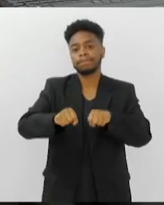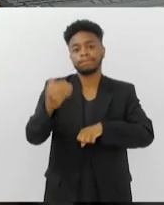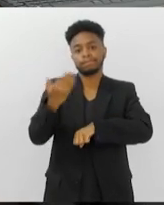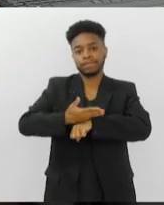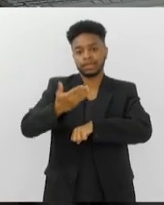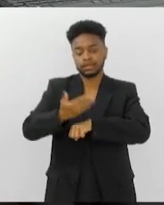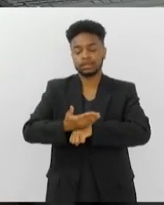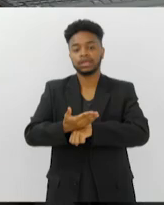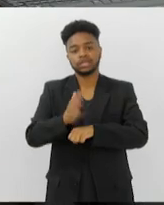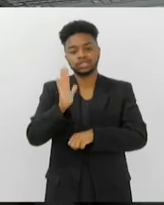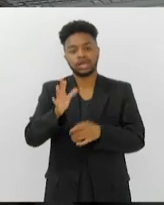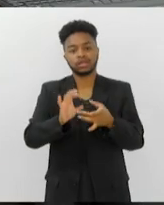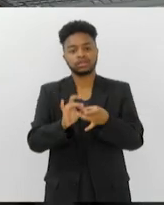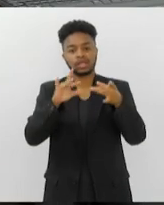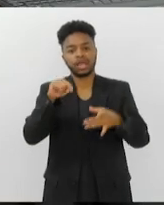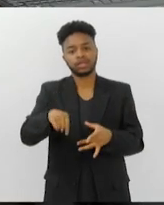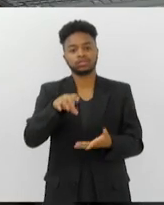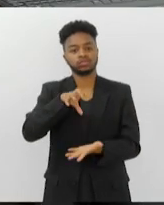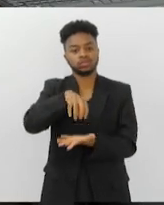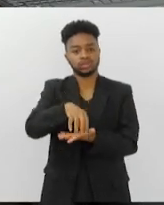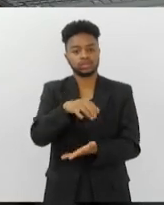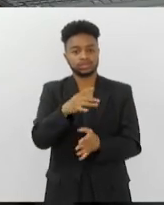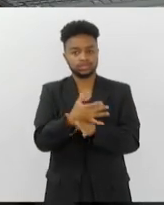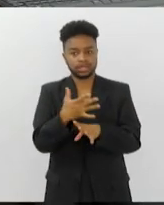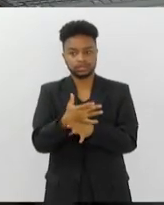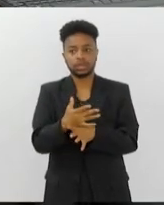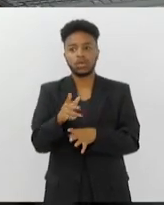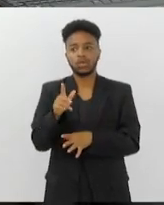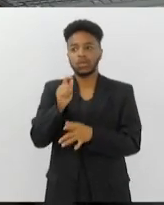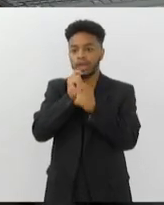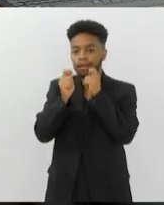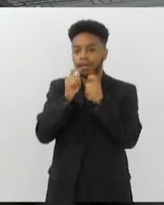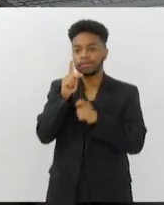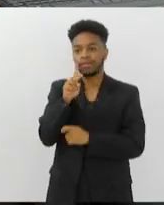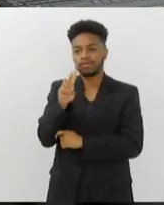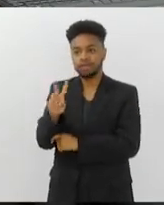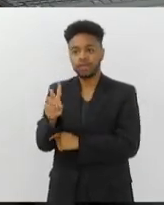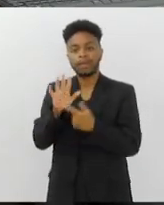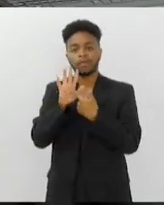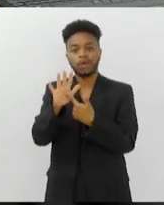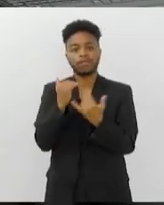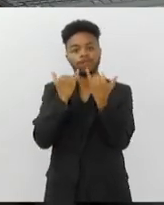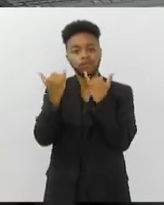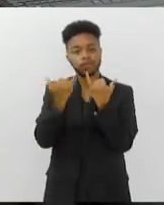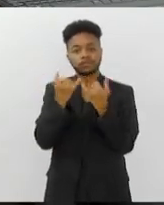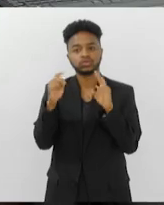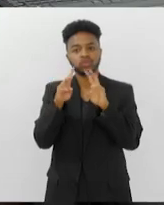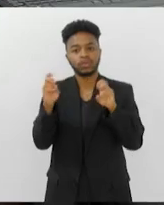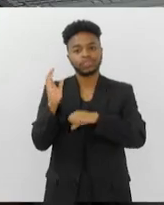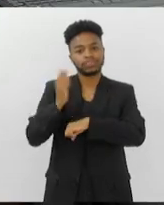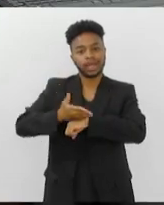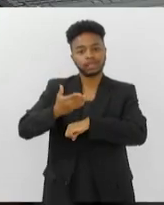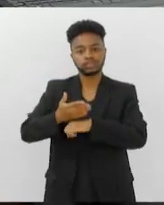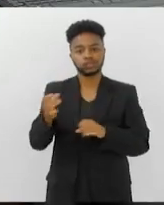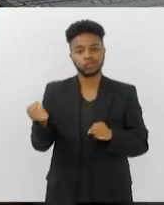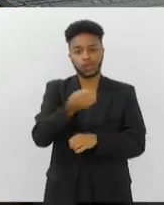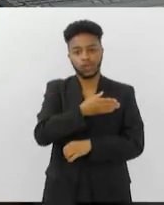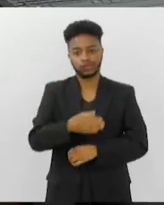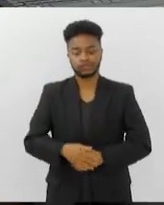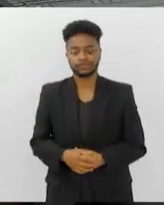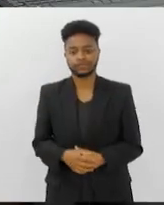centro da cidade. O repórter Paulo Vitor Viviani traz todas as informações sobre essa modalidade de táxi. Bom dia, PV.